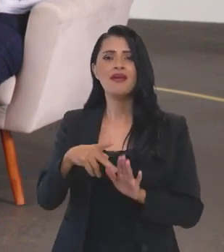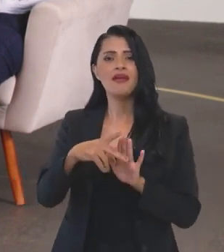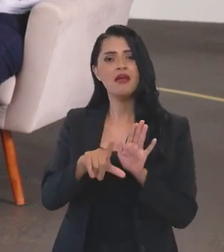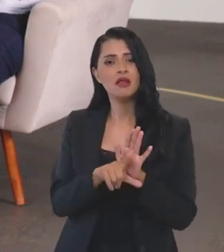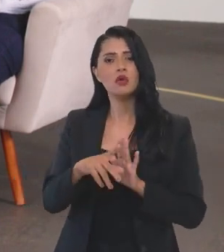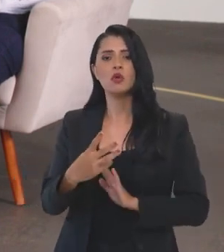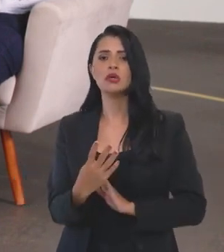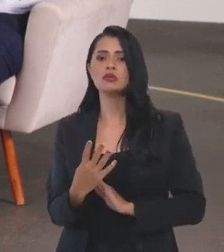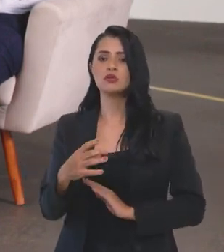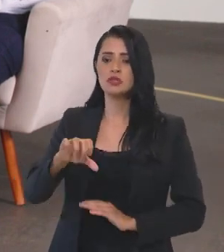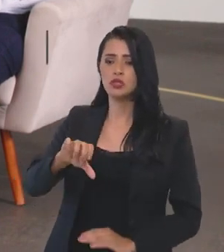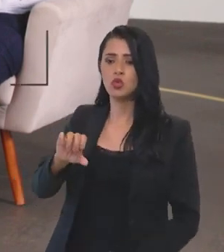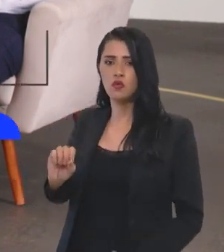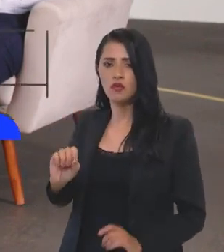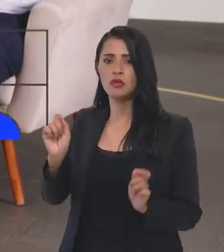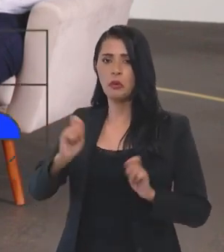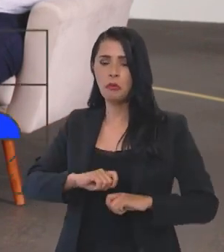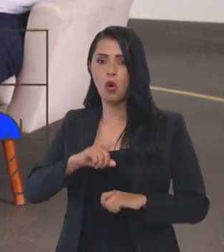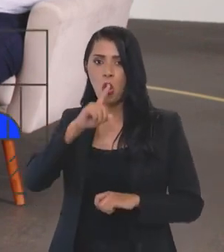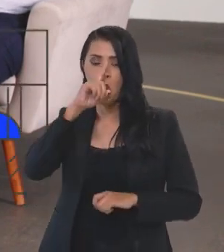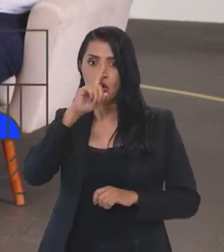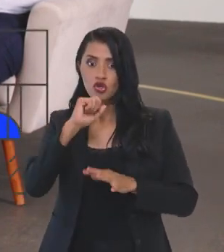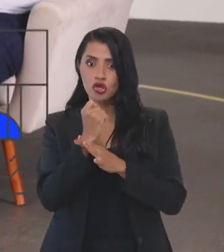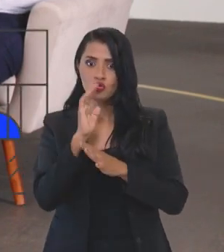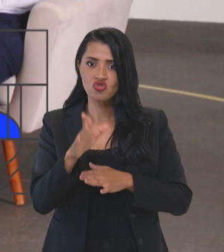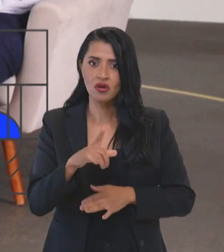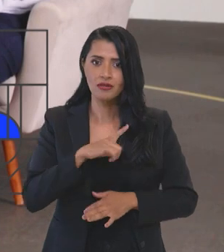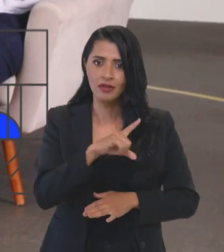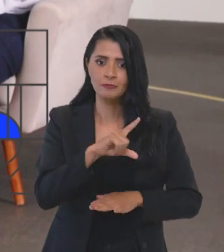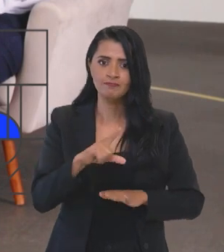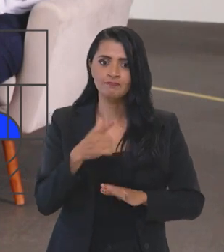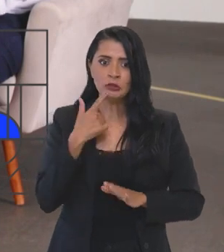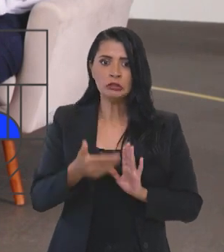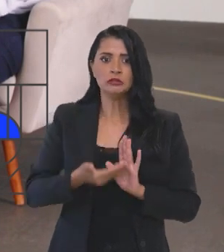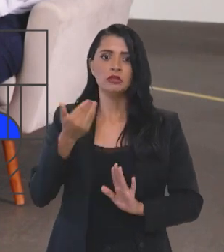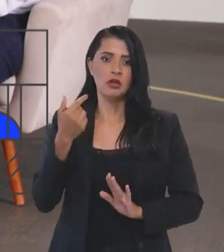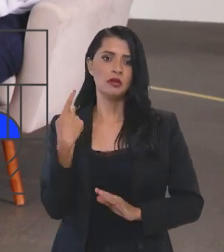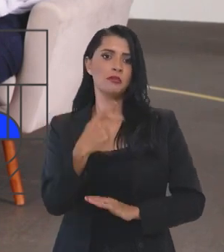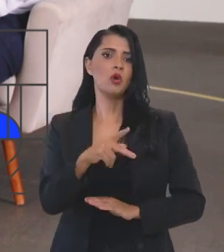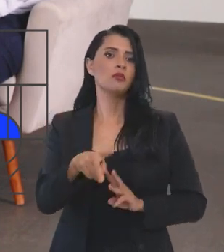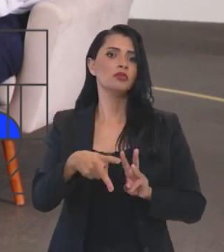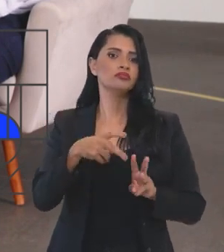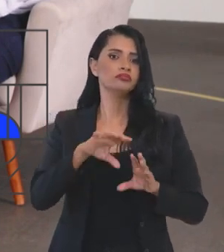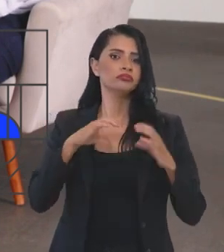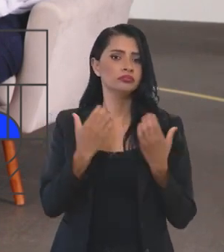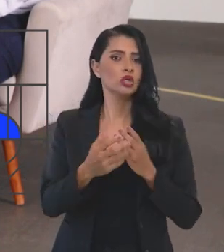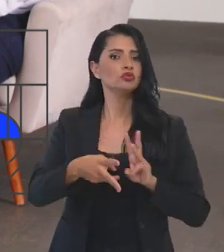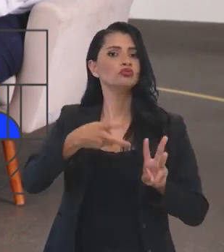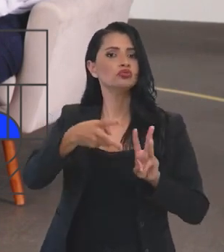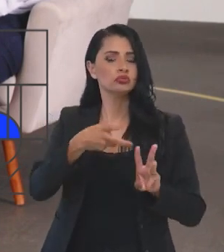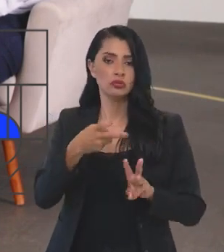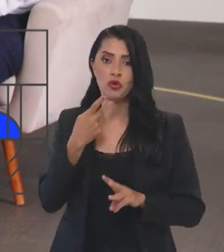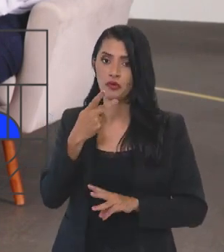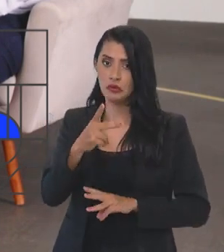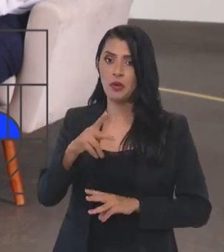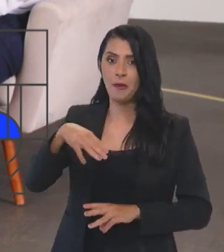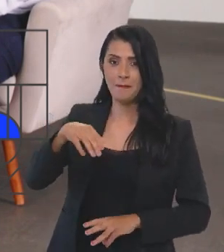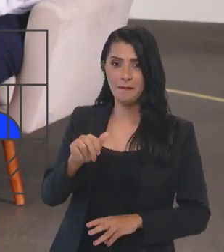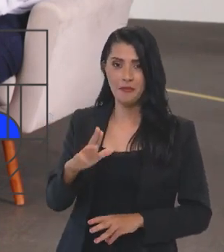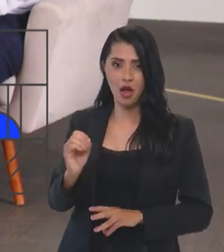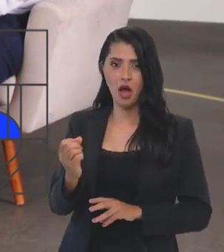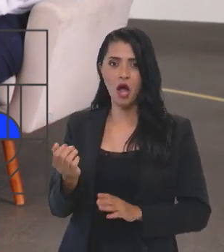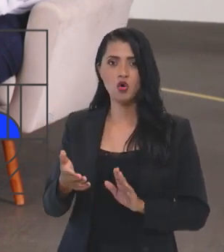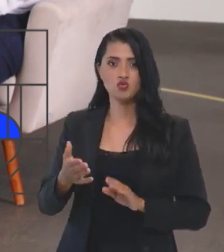490 pode colocar em risco direitos garantidos das comunidades indígenas? Olha, falando do marco